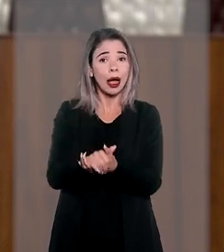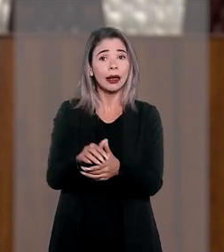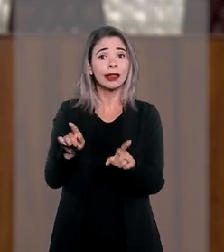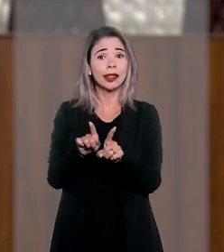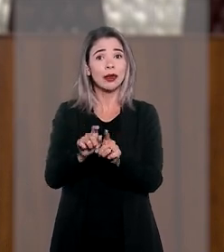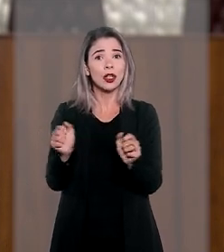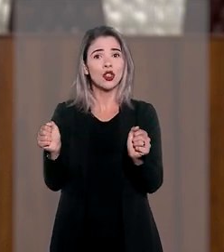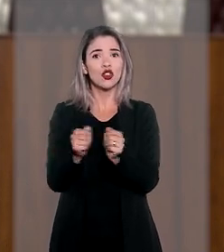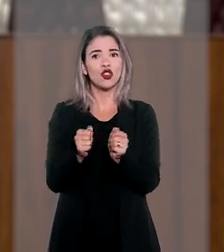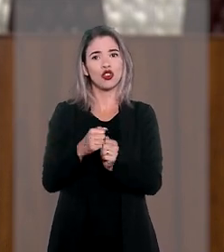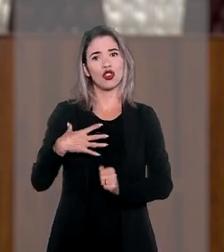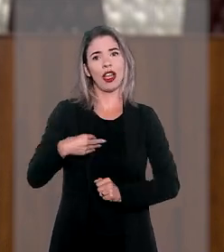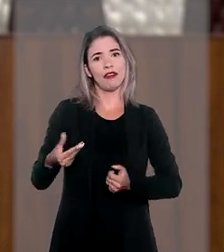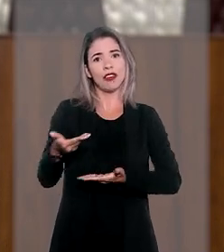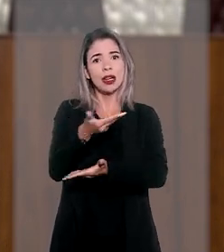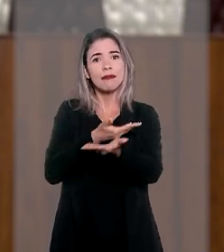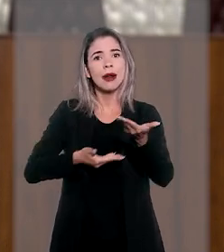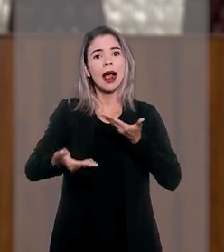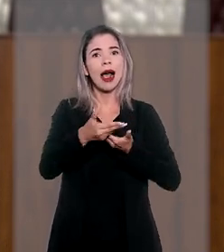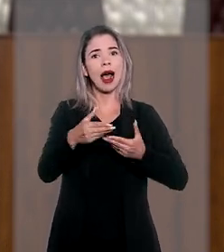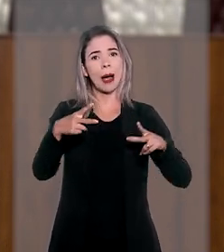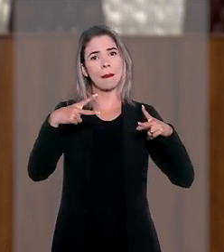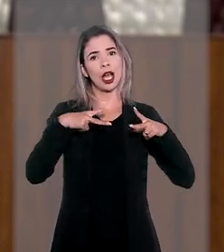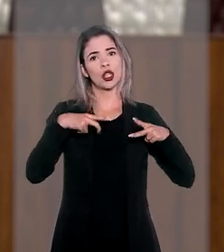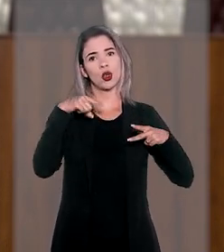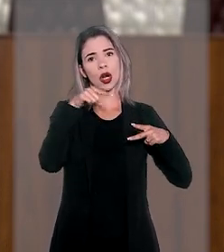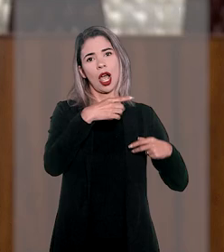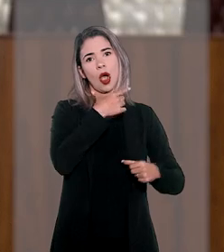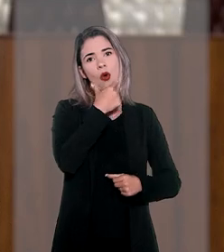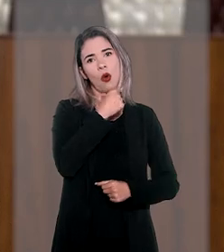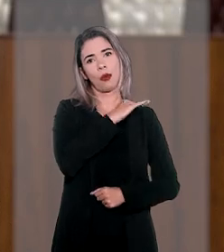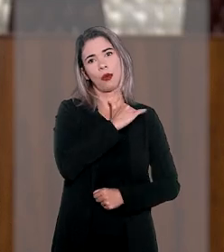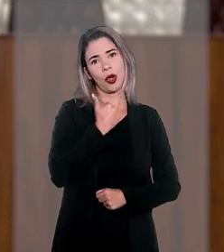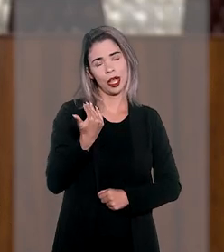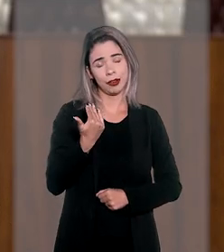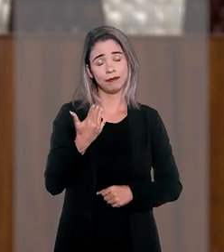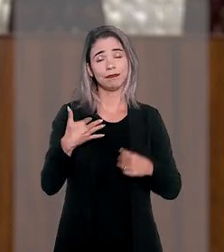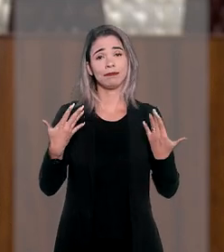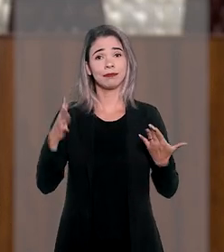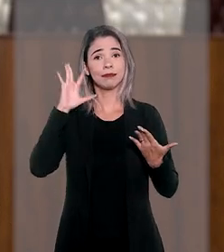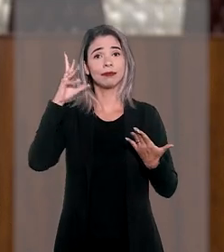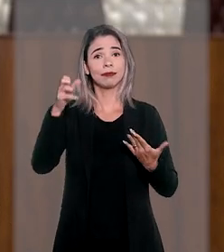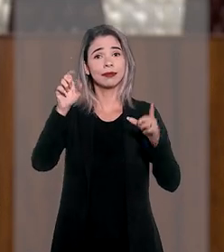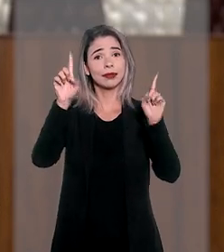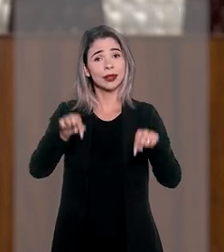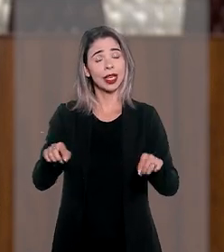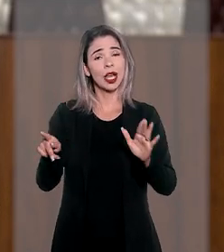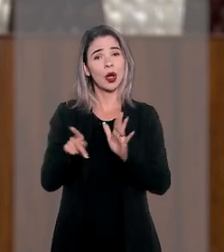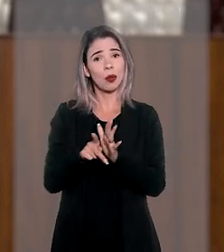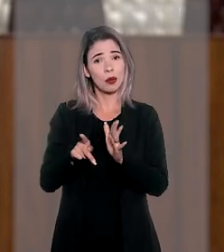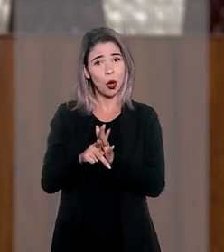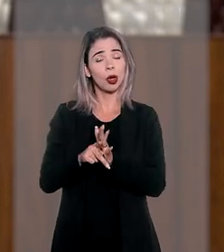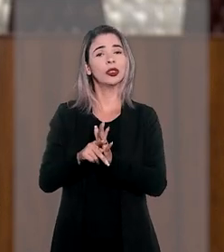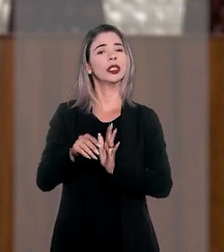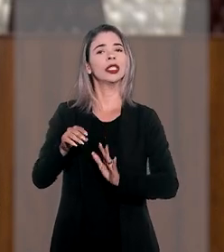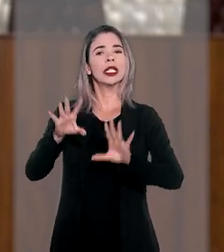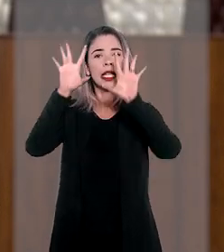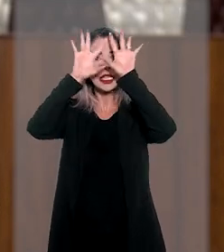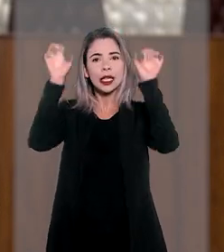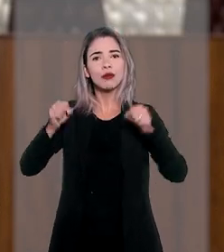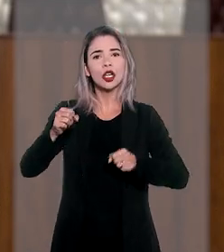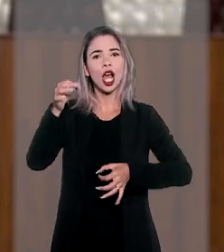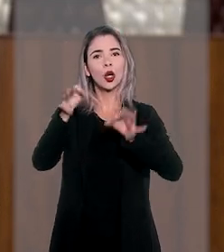filhas do falecido na partilha dos bens particulares deixados por ele. Essa decisão foi confirmada pelo Tribunal de